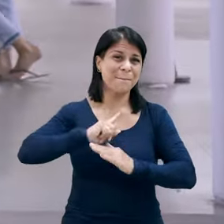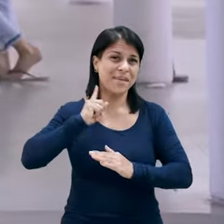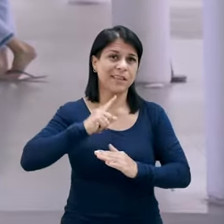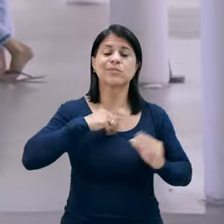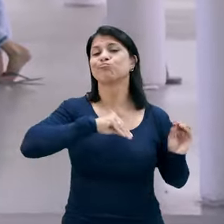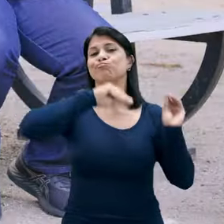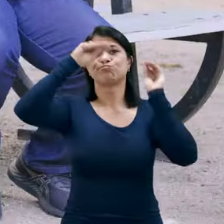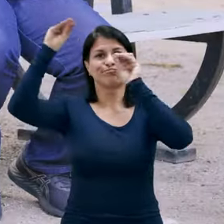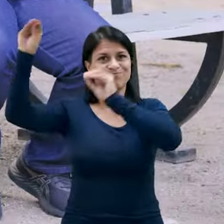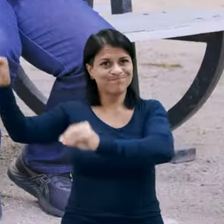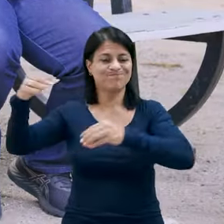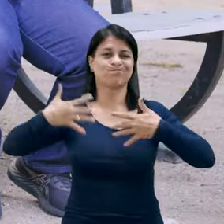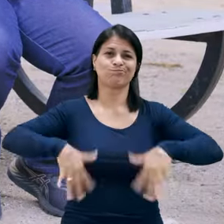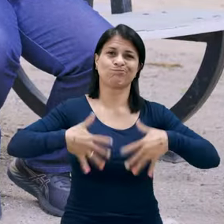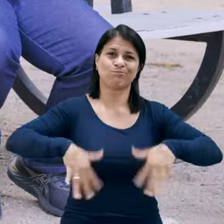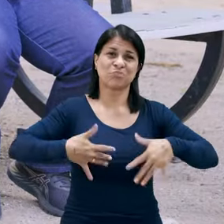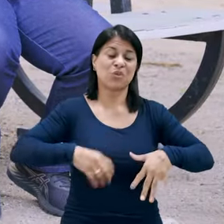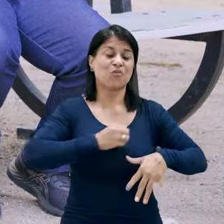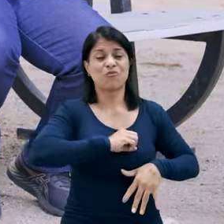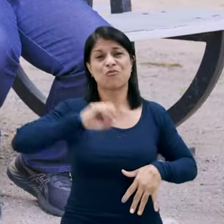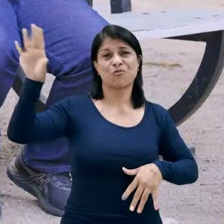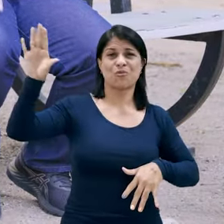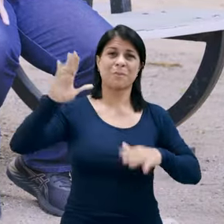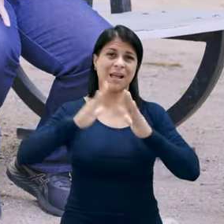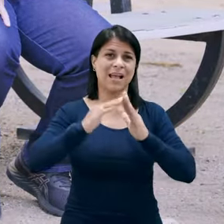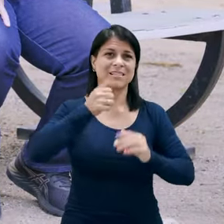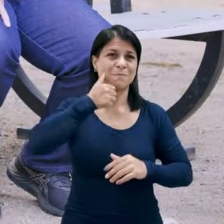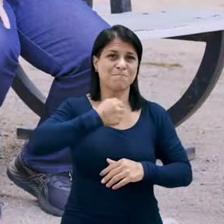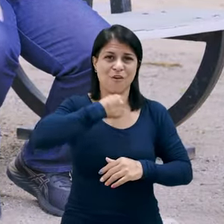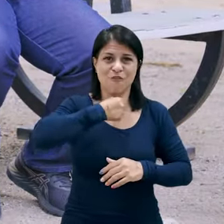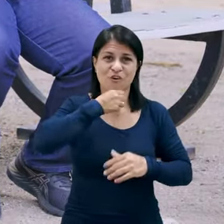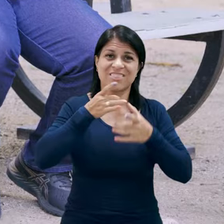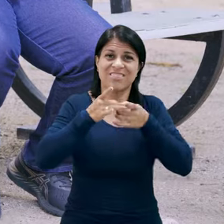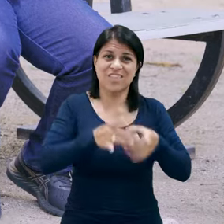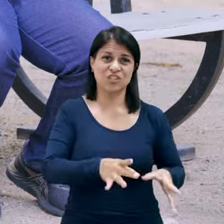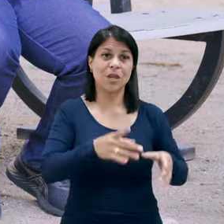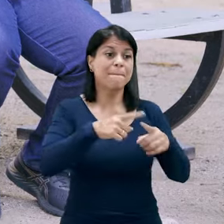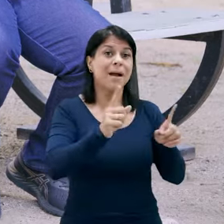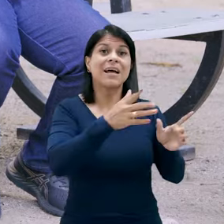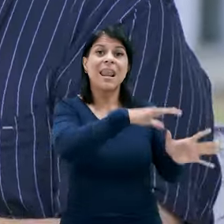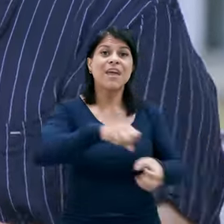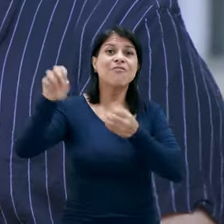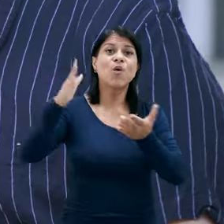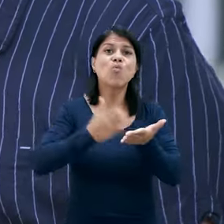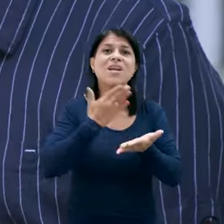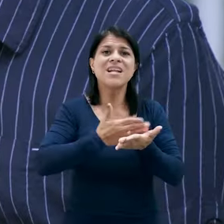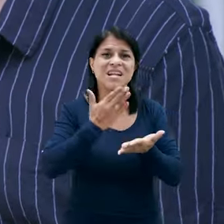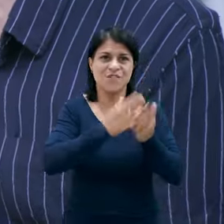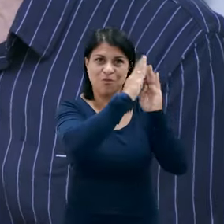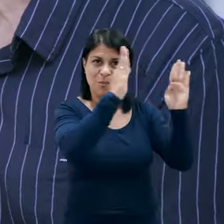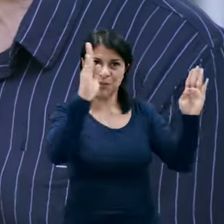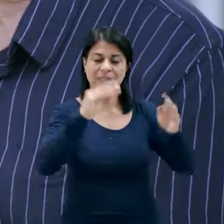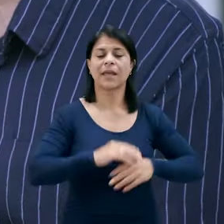E naquele desespero que eu arrumei minhas coisas e fui para lá, eu acabei levando um livro da biblioteca. Aí, por acaso,